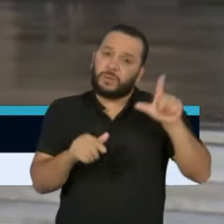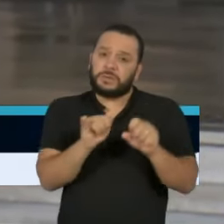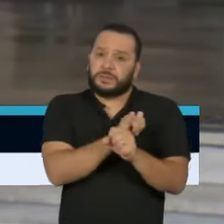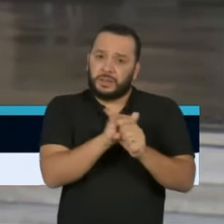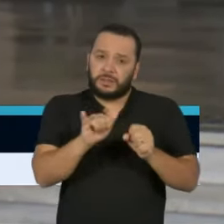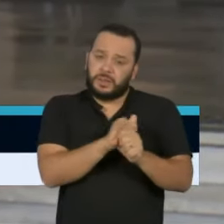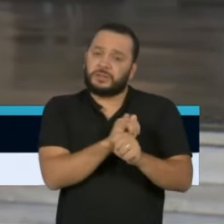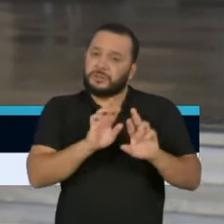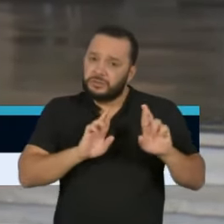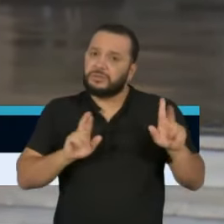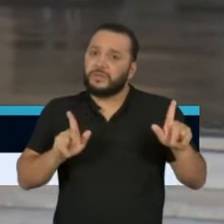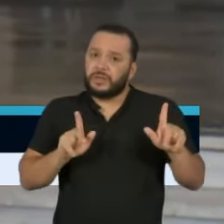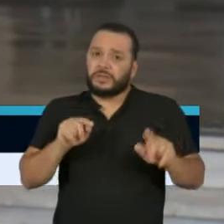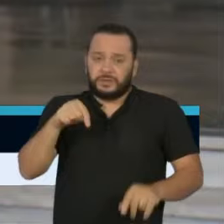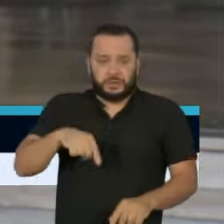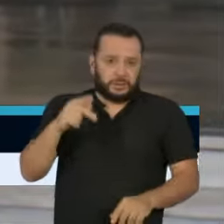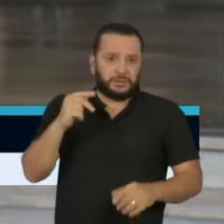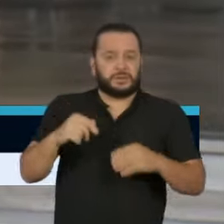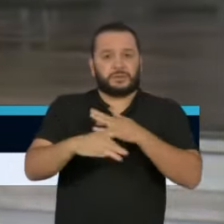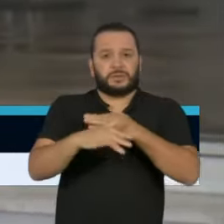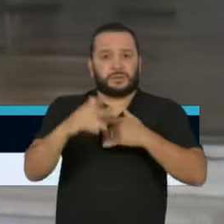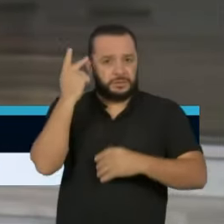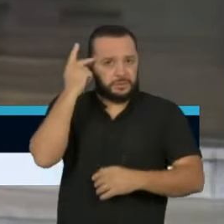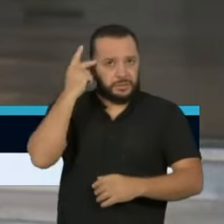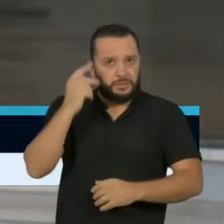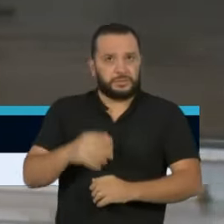ser efetivadas aqui na cidade de São Paulo.